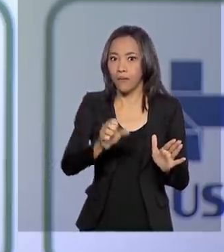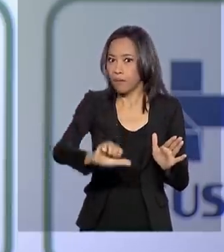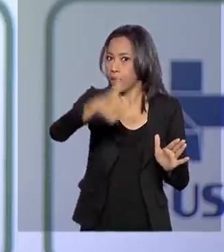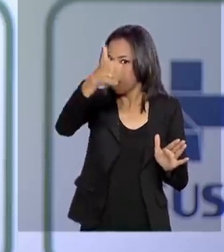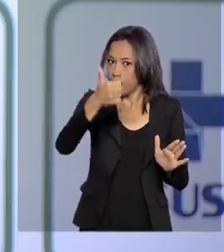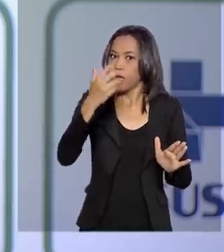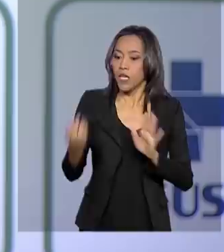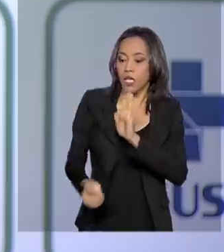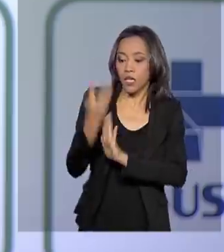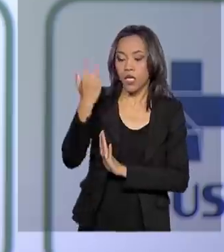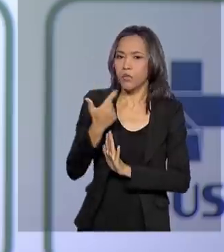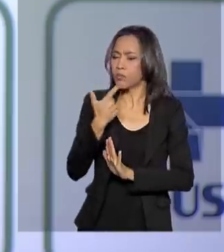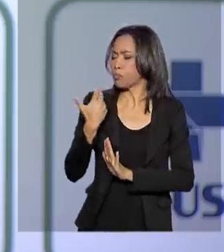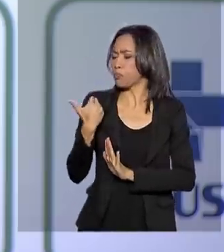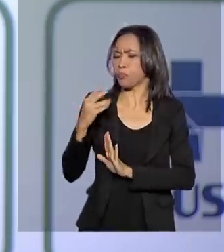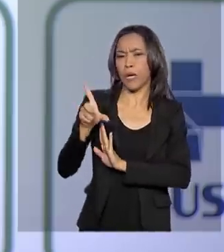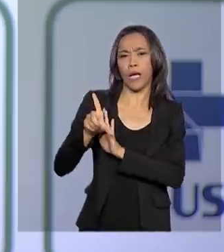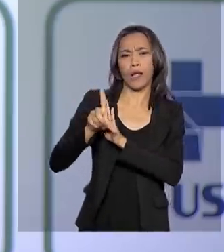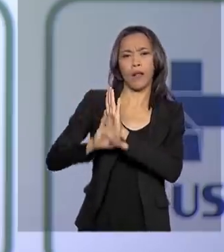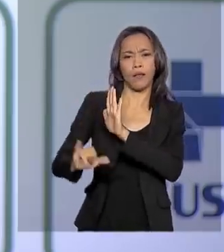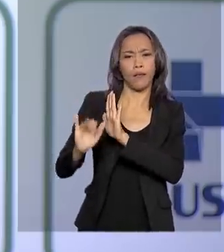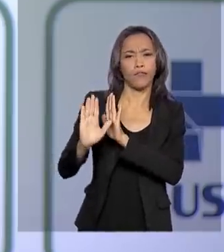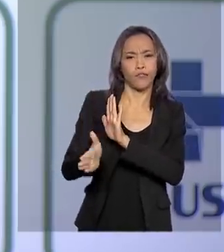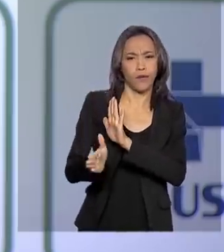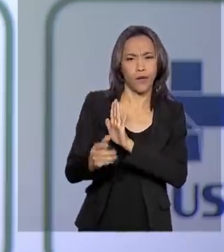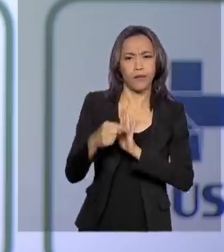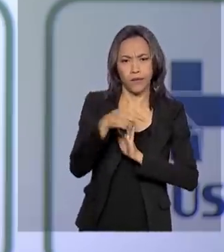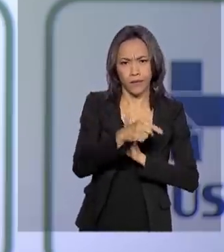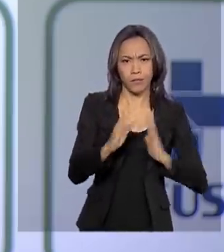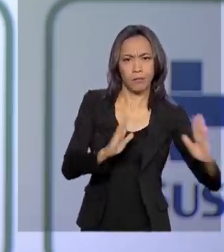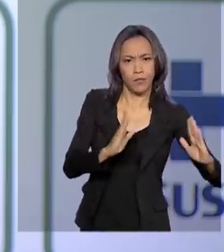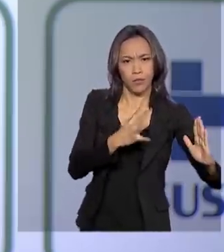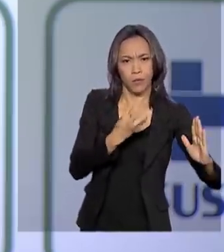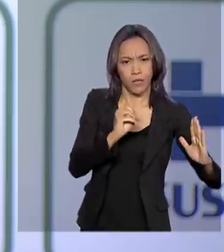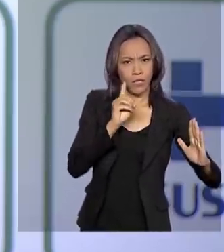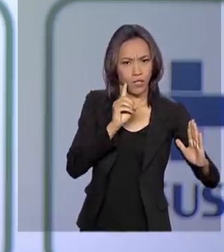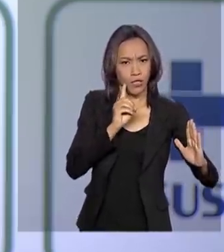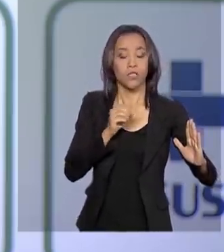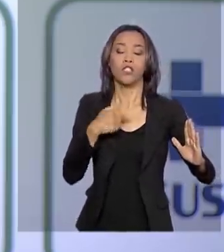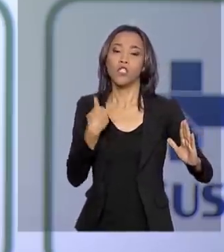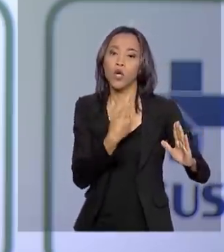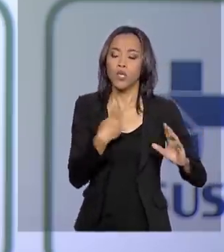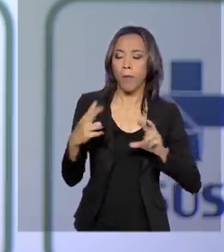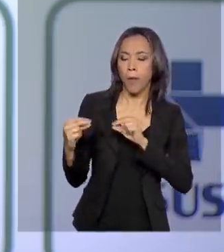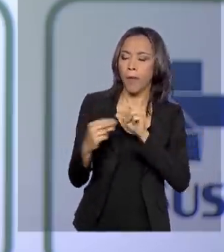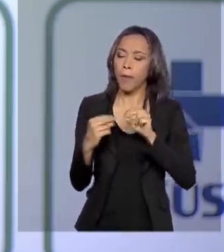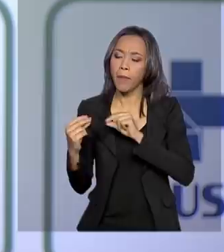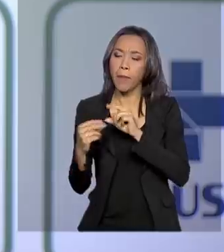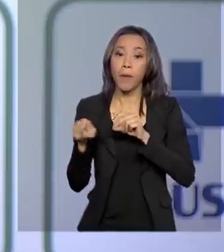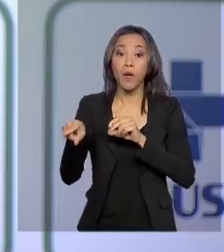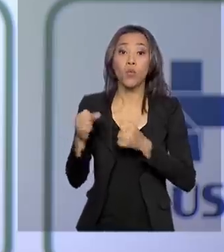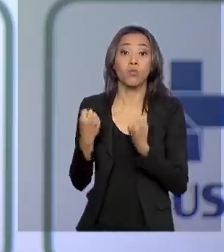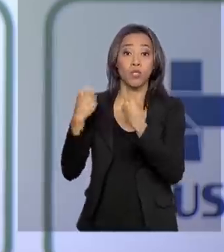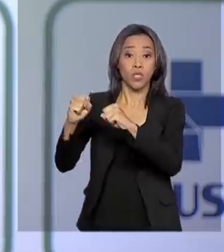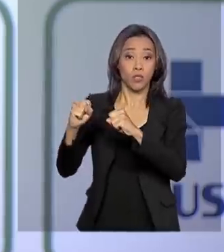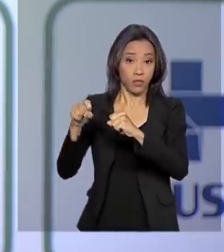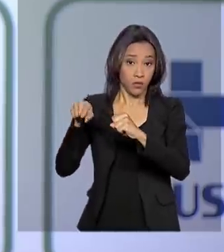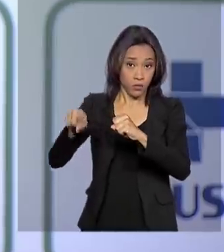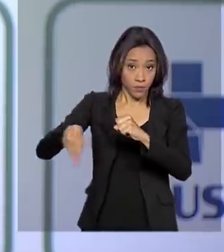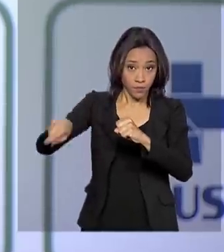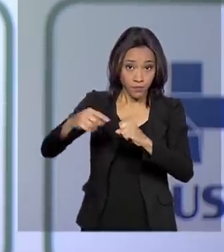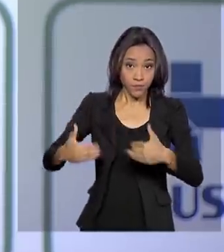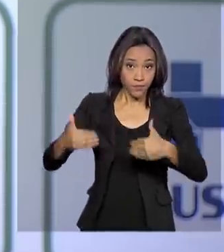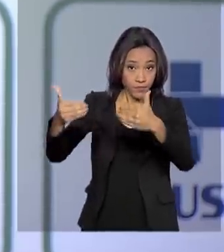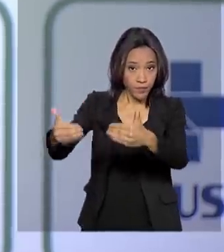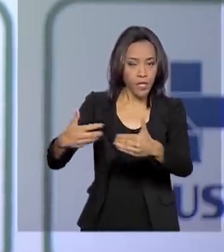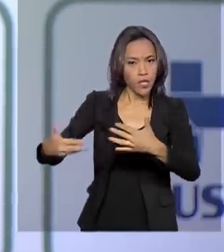a lei agora, recentemente. E estamos dialogando isto com o Ministério da Defesa, porque este é um trabalho conjunto. Estamos